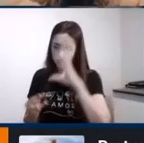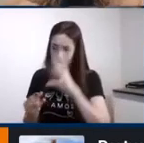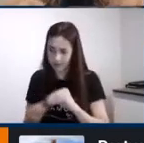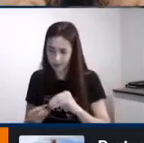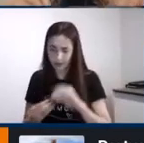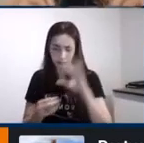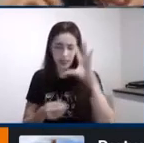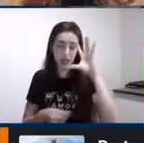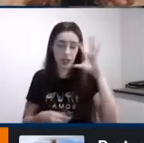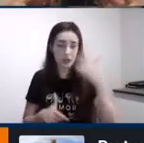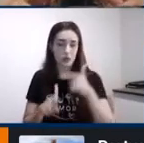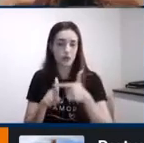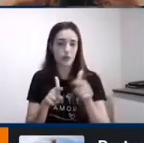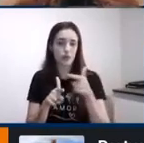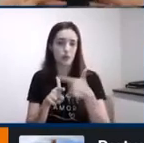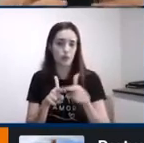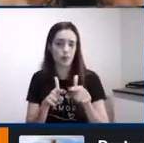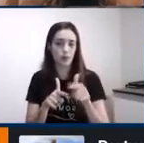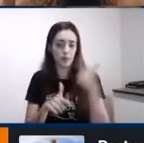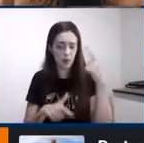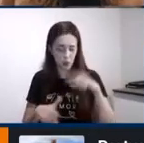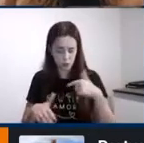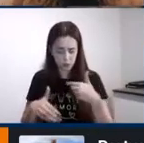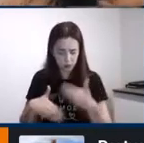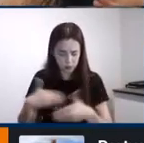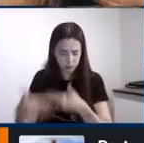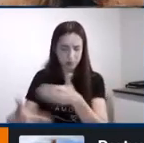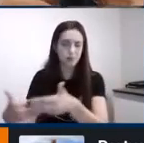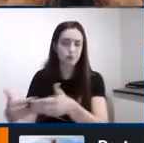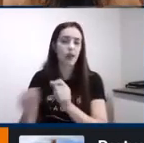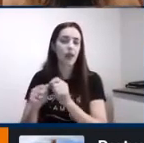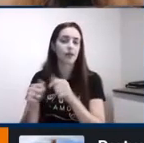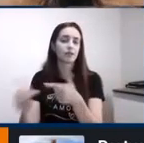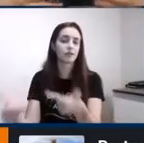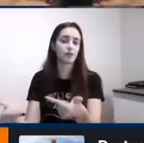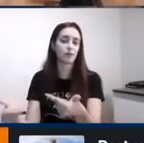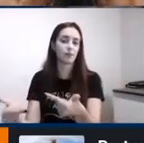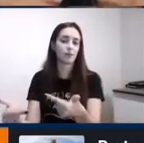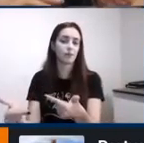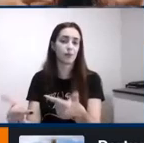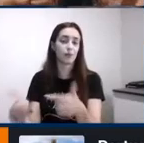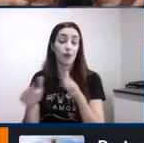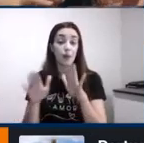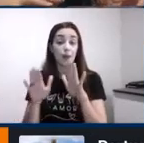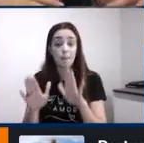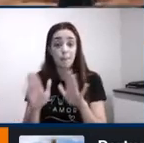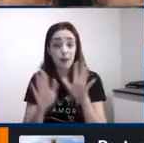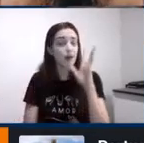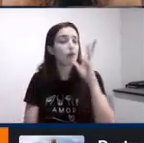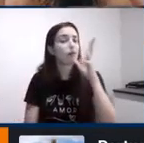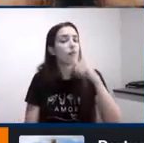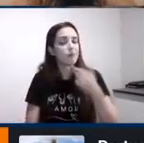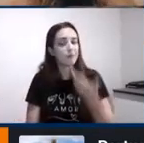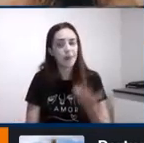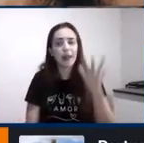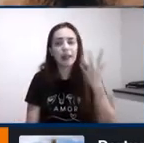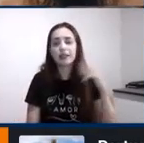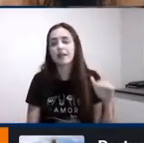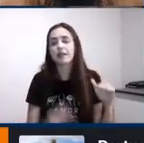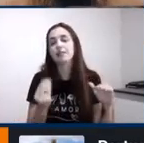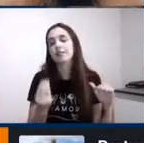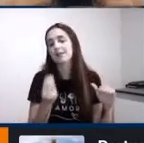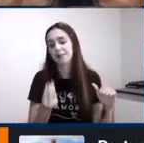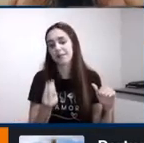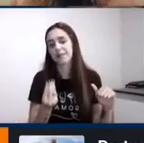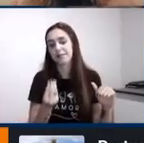isso dentro de um processo que vai me levar a ação essa ação a motivação envolve justamente uma ação que não necessariamente é